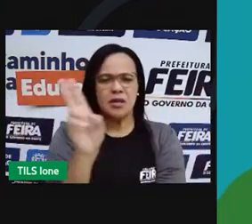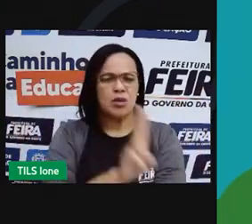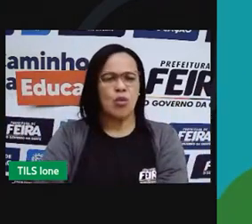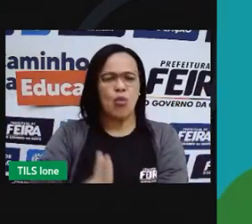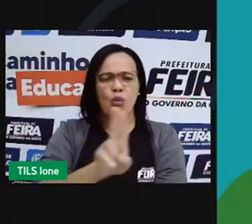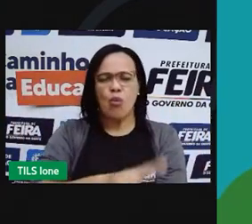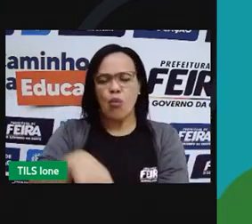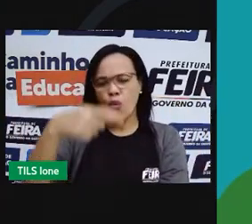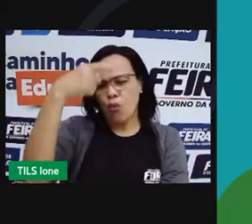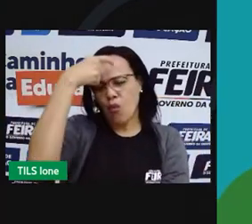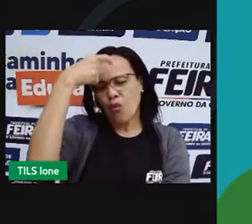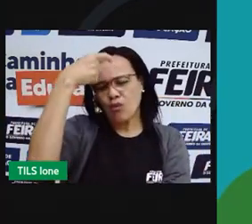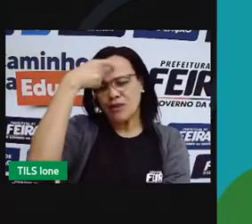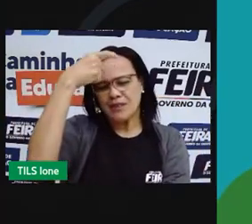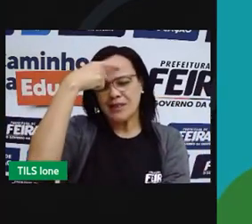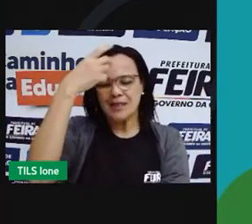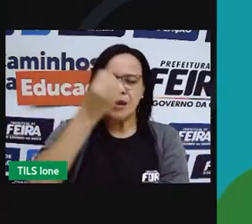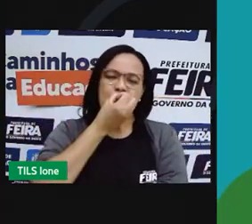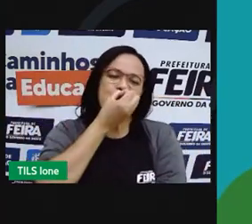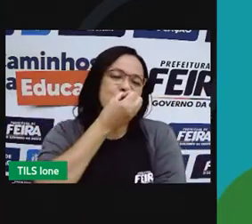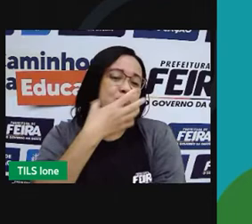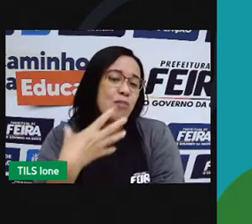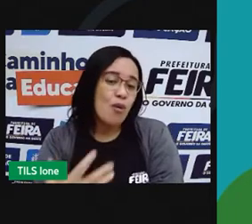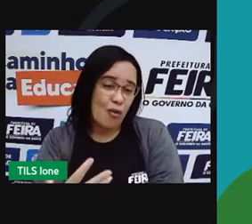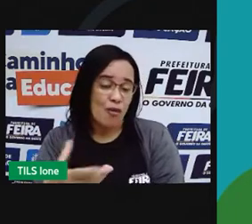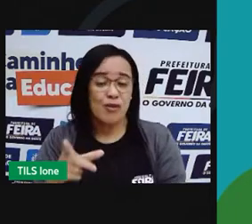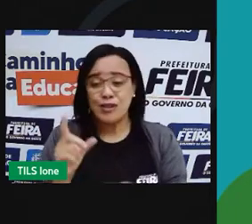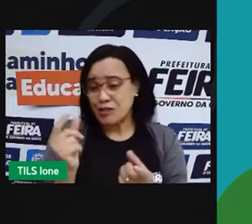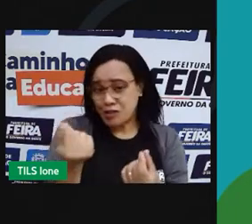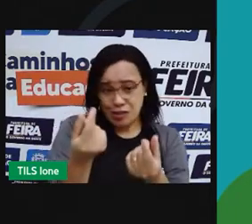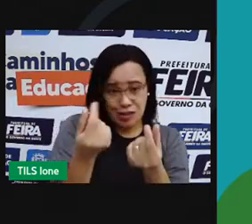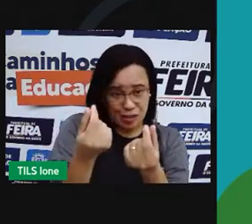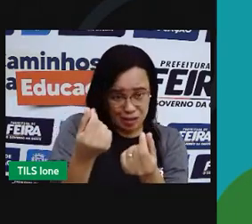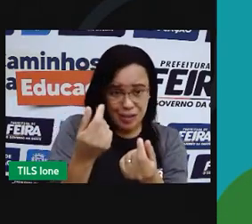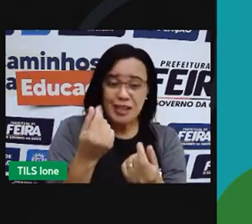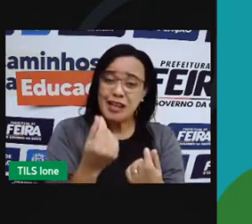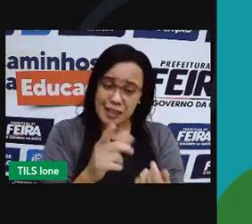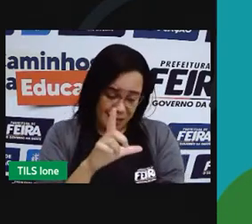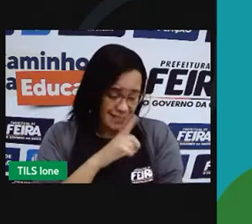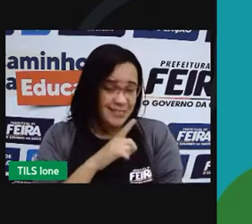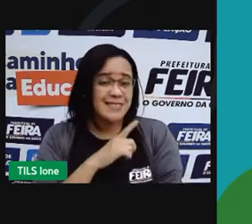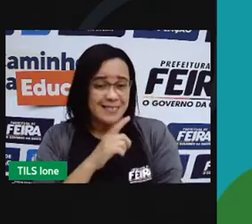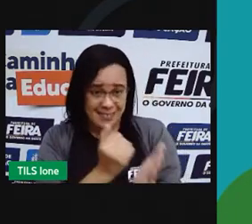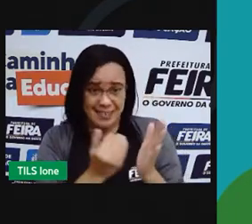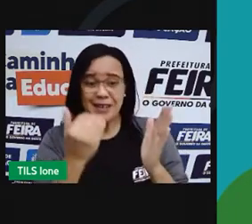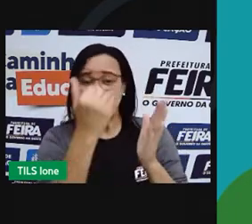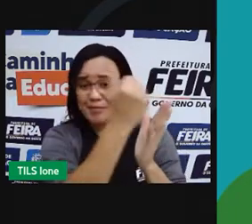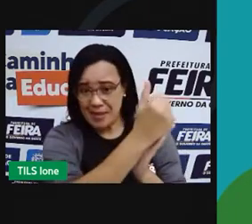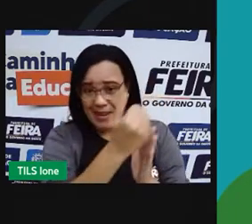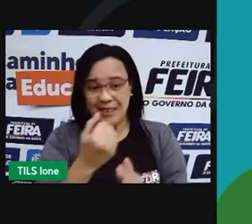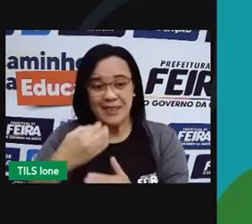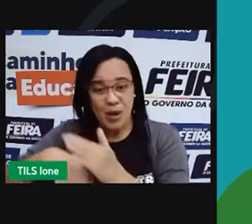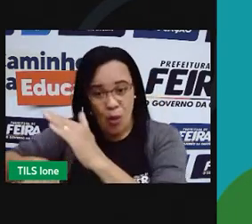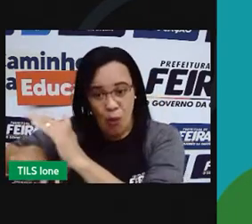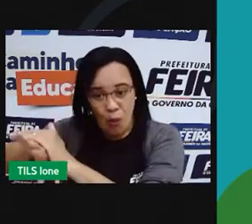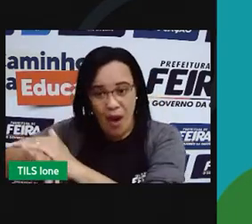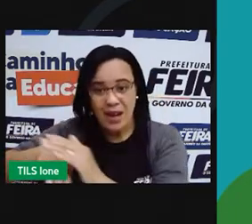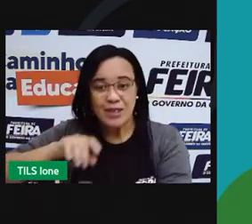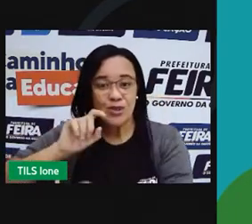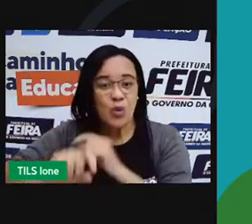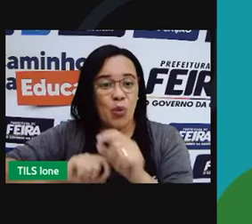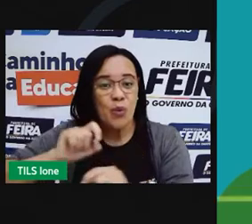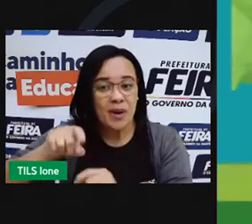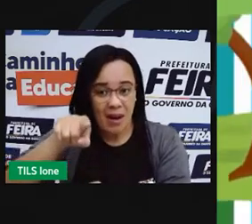muito bom aconteceu. Sobrou dinheiro no orçamento mensal. Sabe o que o seu Antônio fez? Destinou parte para sua aplicação na